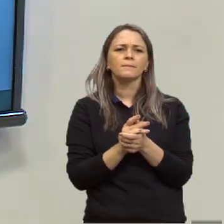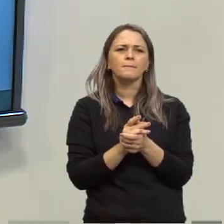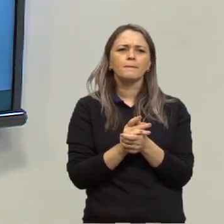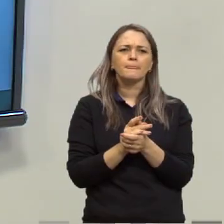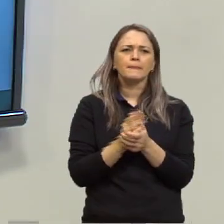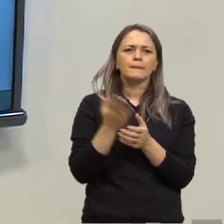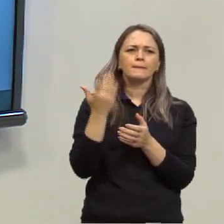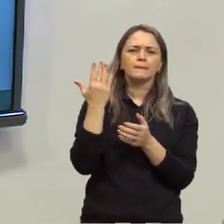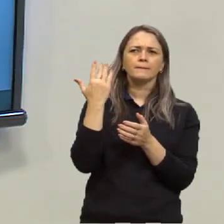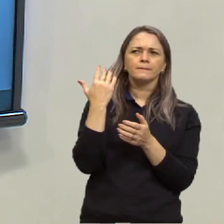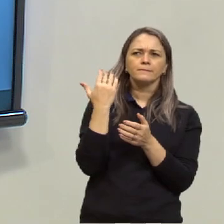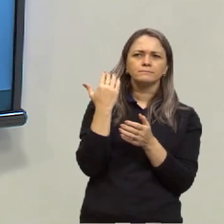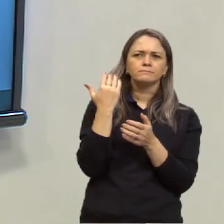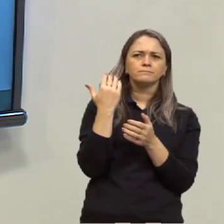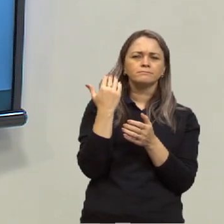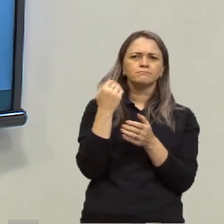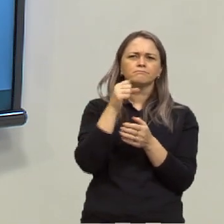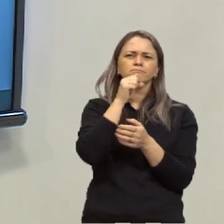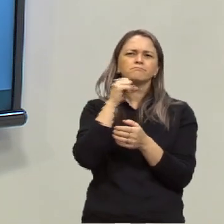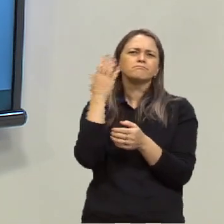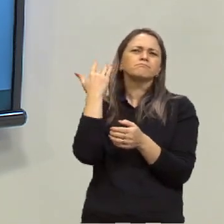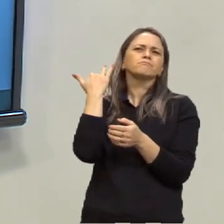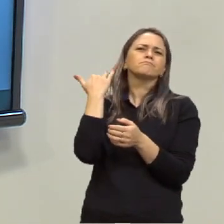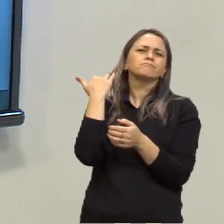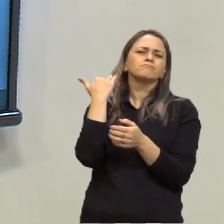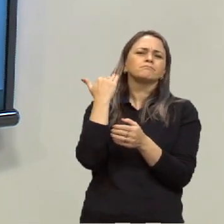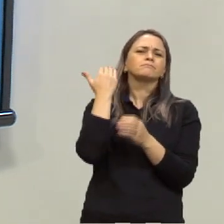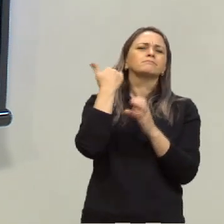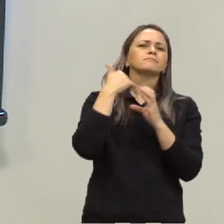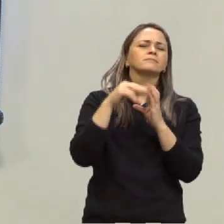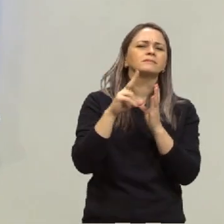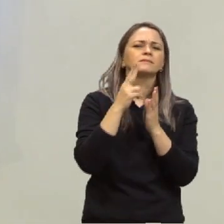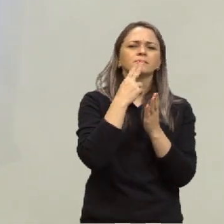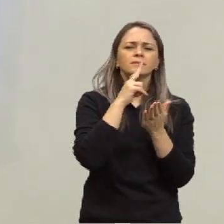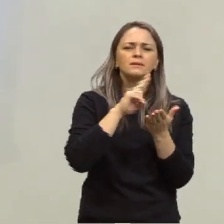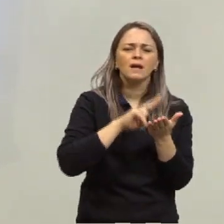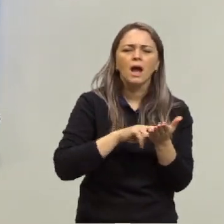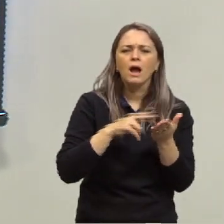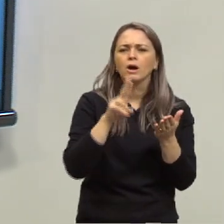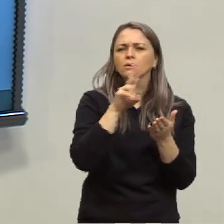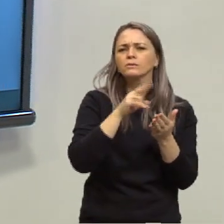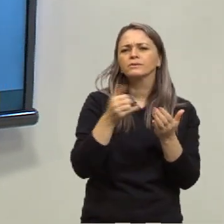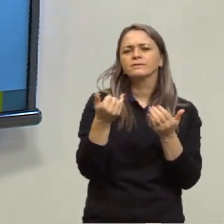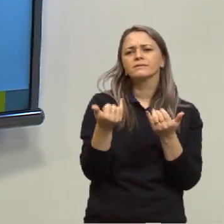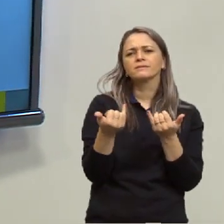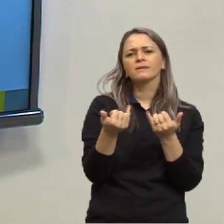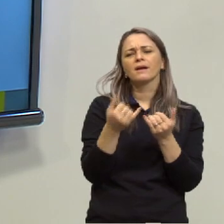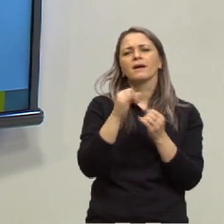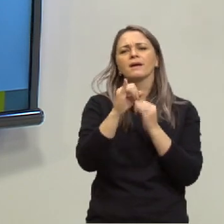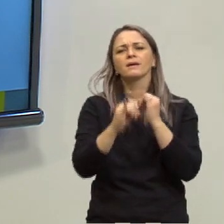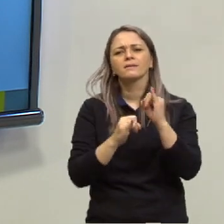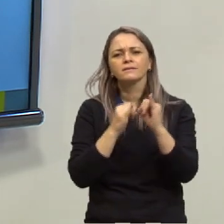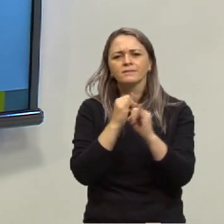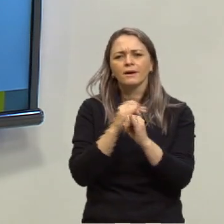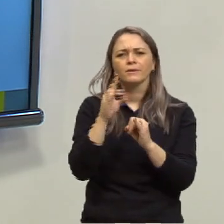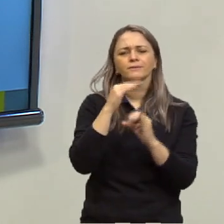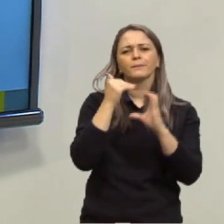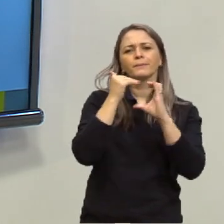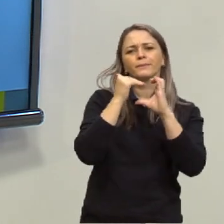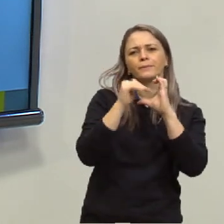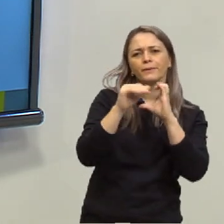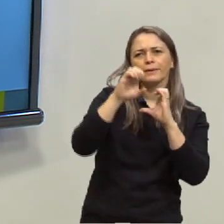Antigamente, nós mandávamos cartas. Com o advento da internet, passamos a mandar e-mails. Com a